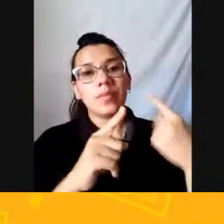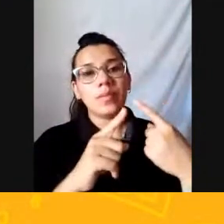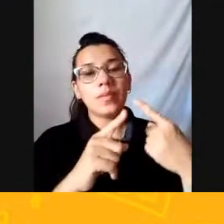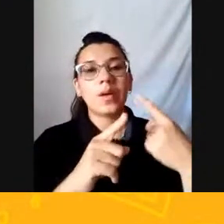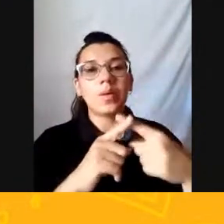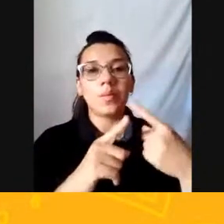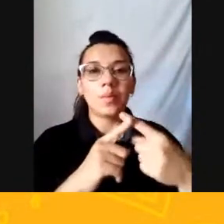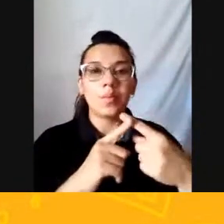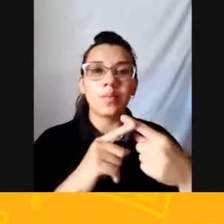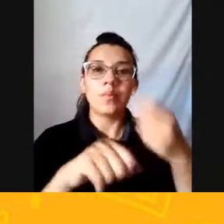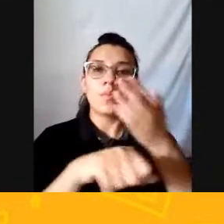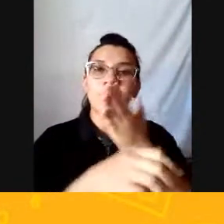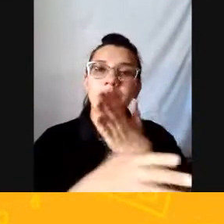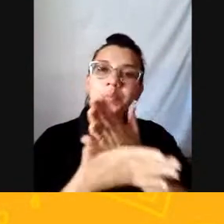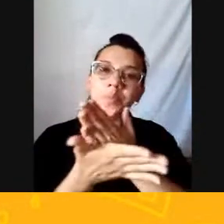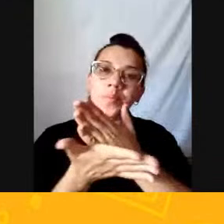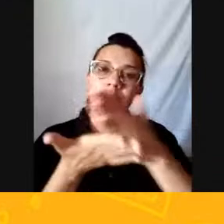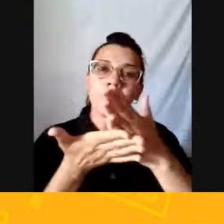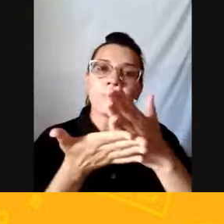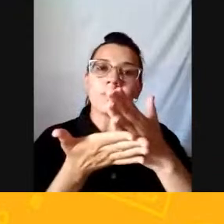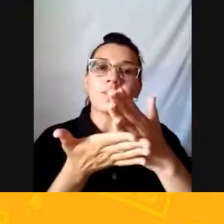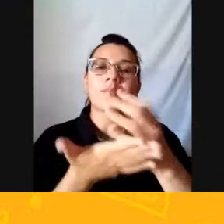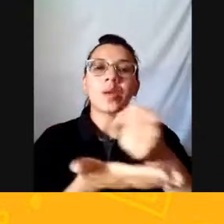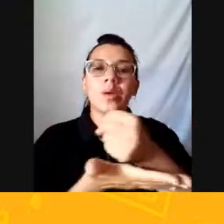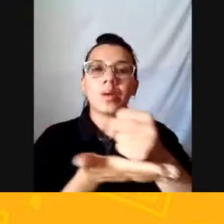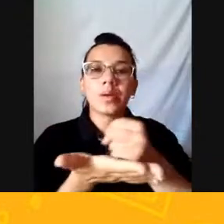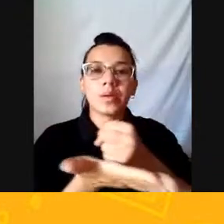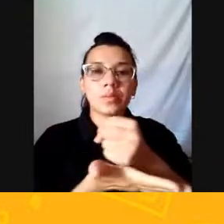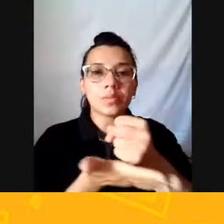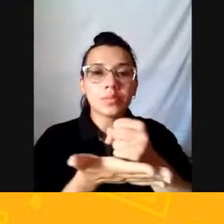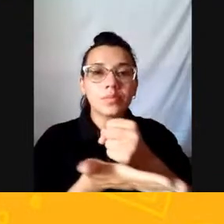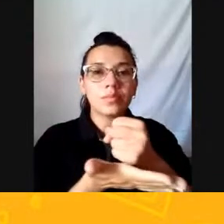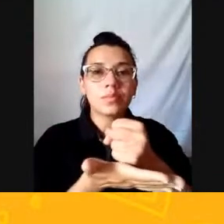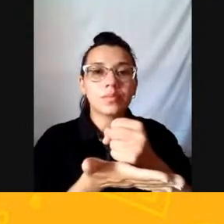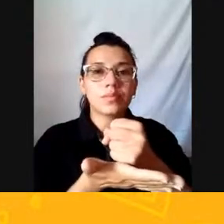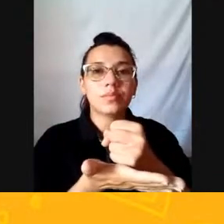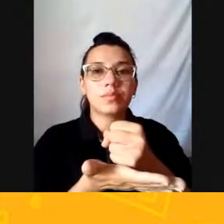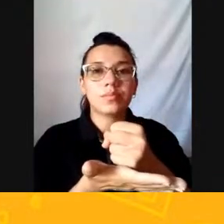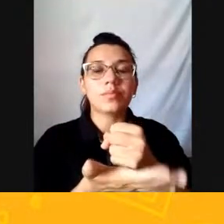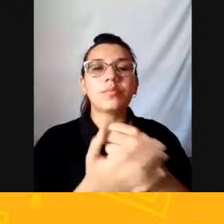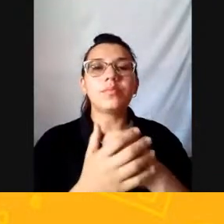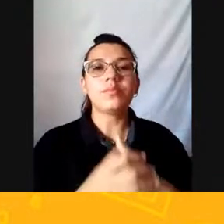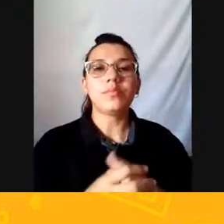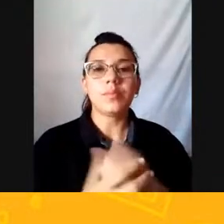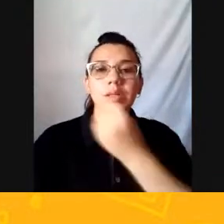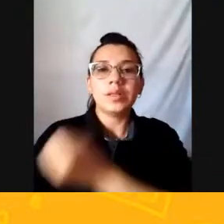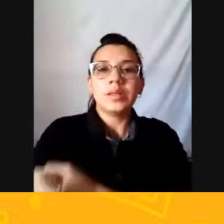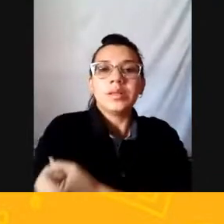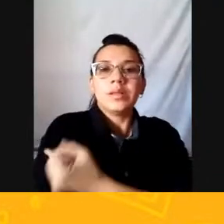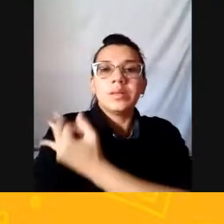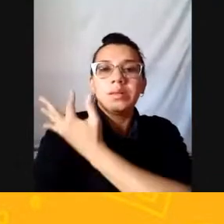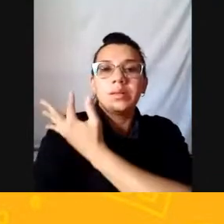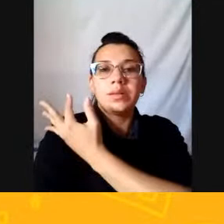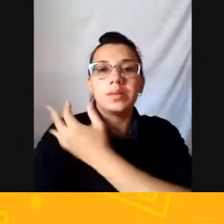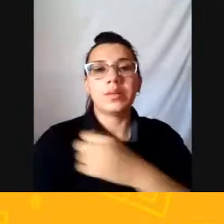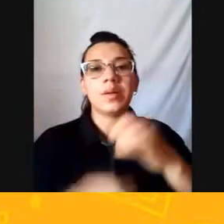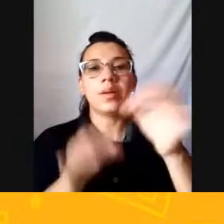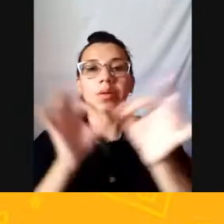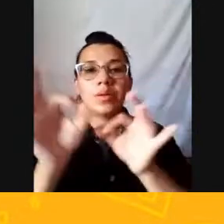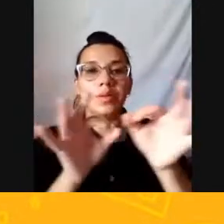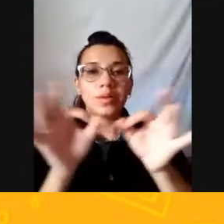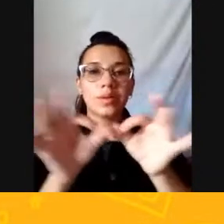sugestões De conteúdo Para as próximas E a gente vai preparar Da melhor maneira possível Que a gente poder fazer